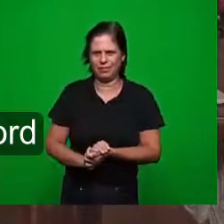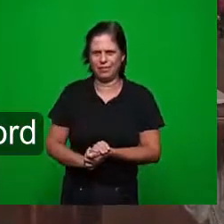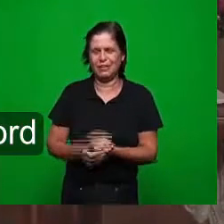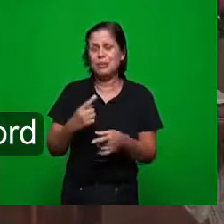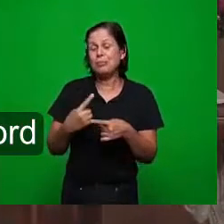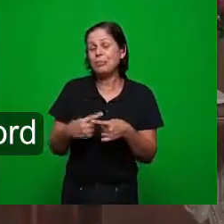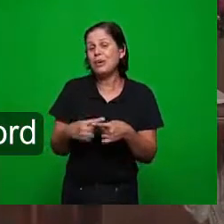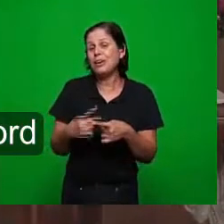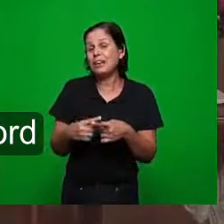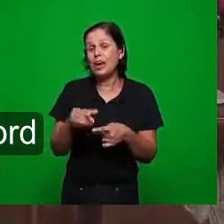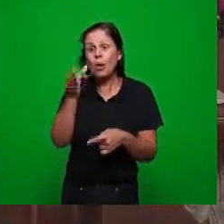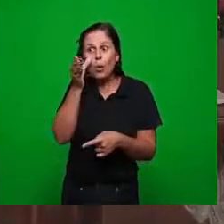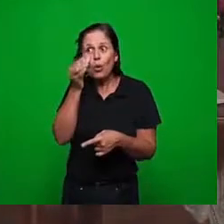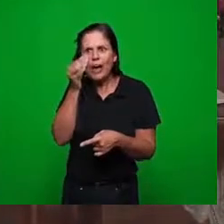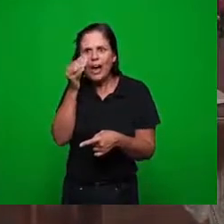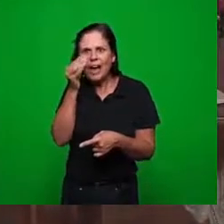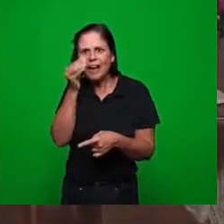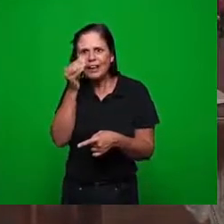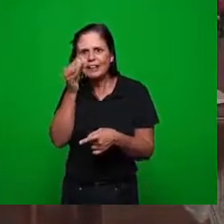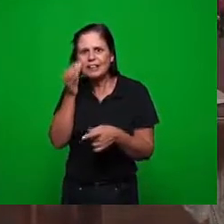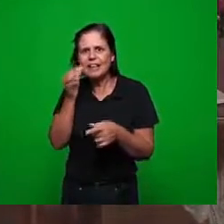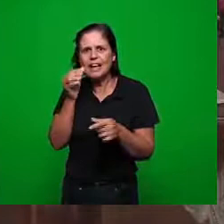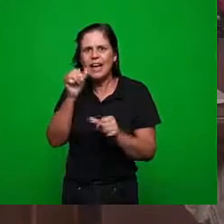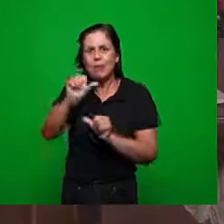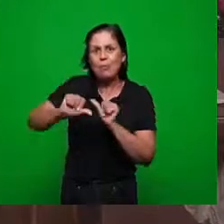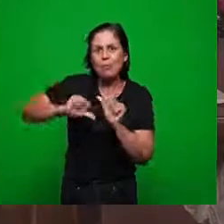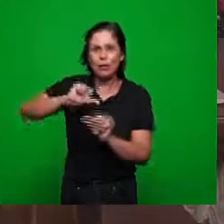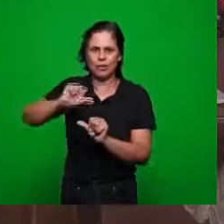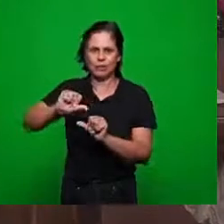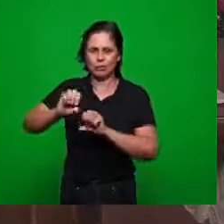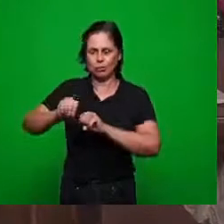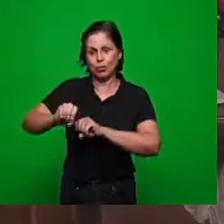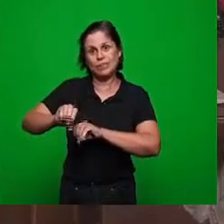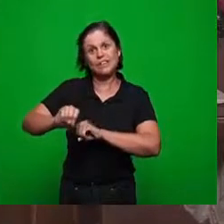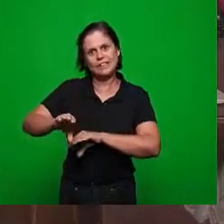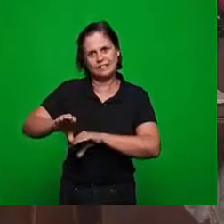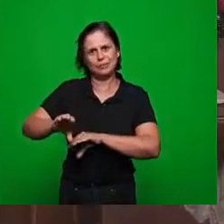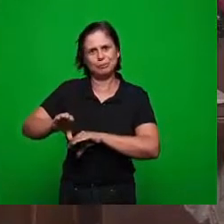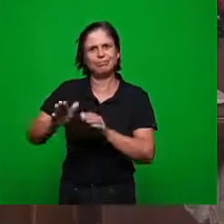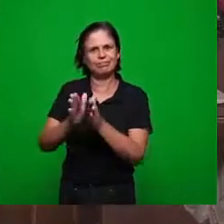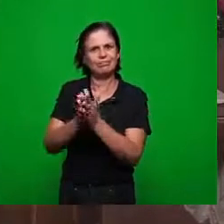é o ensino da palavra A Igreja está vivendo seu tempo